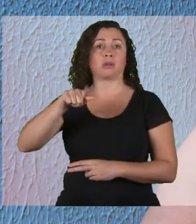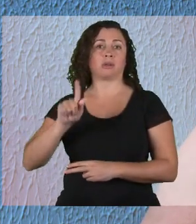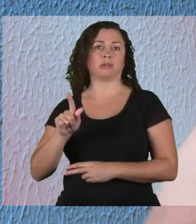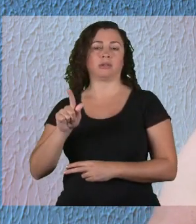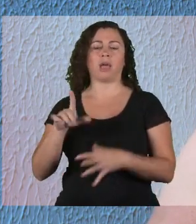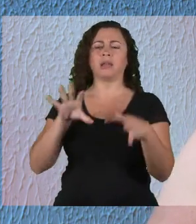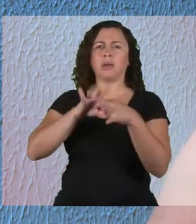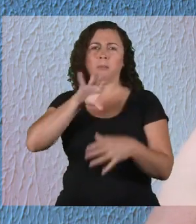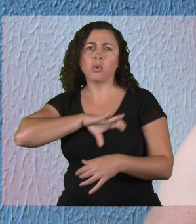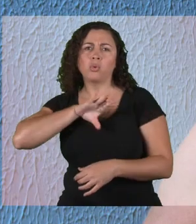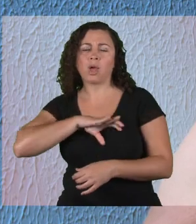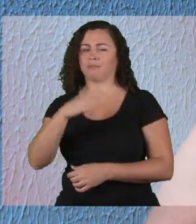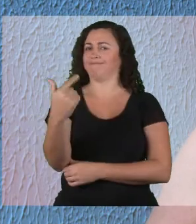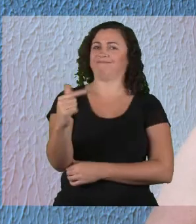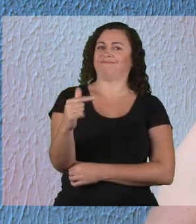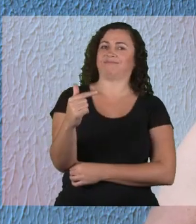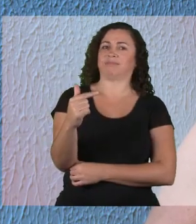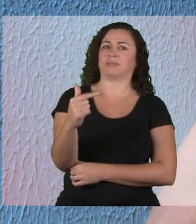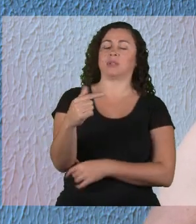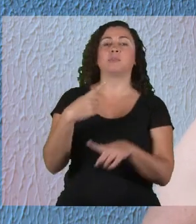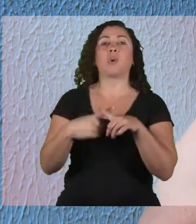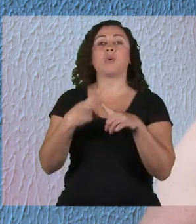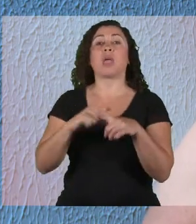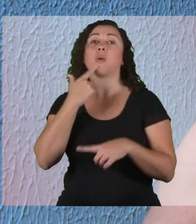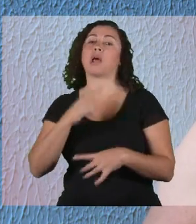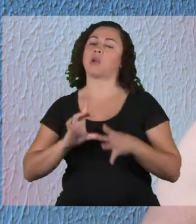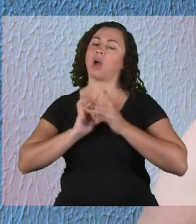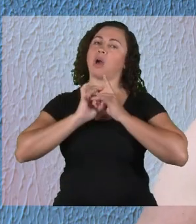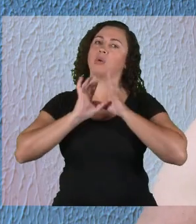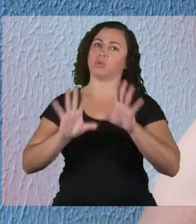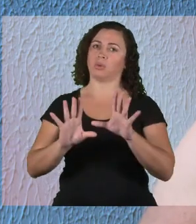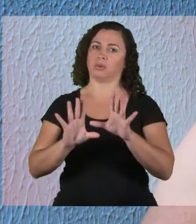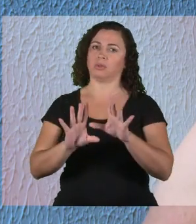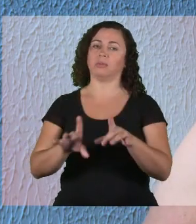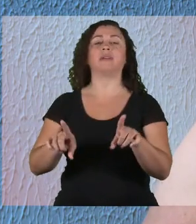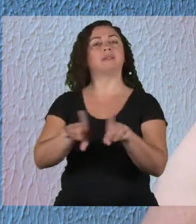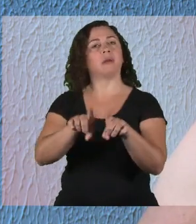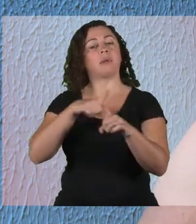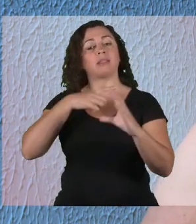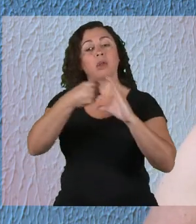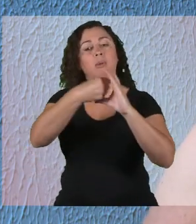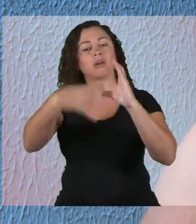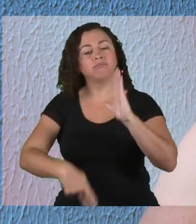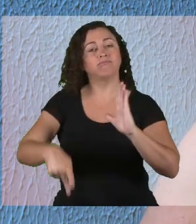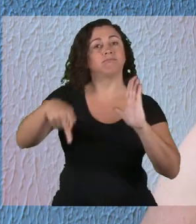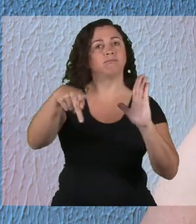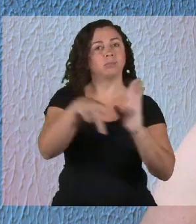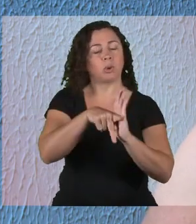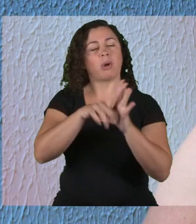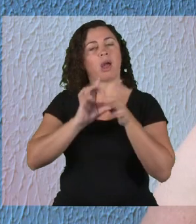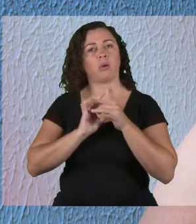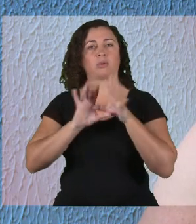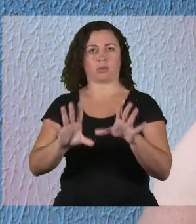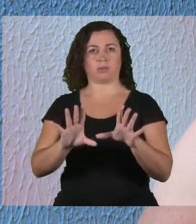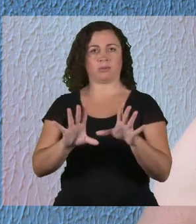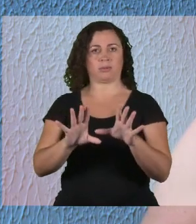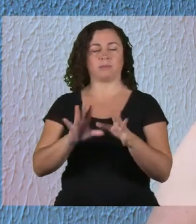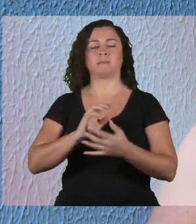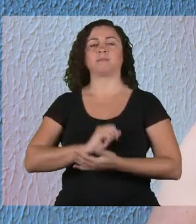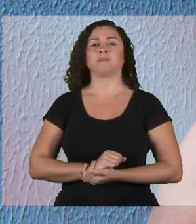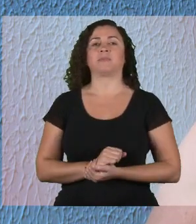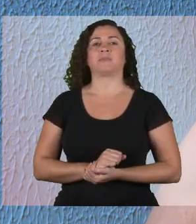português? Nenhuma. Como língua, é autônoma e ela se caracteriza por não ser um sistema autônomo.